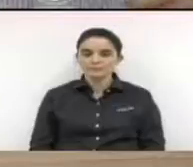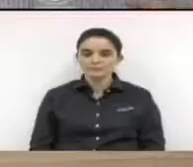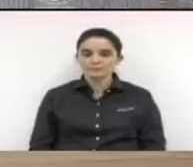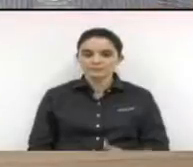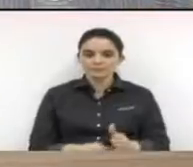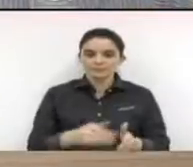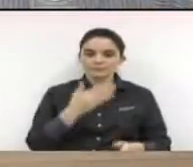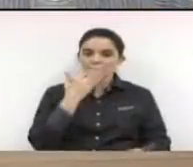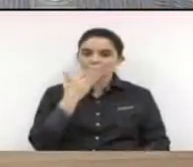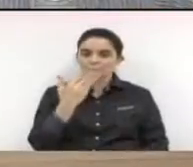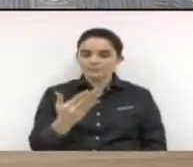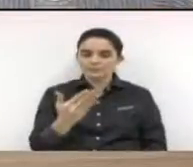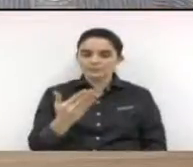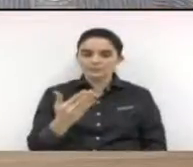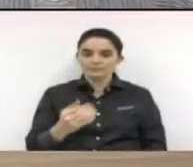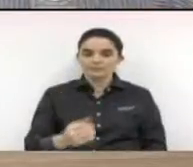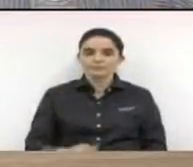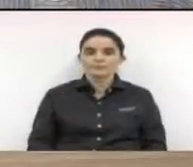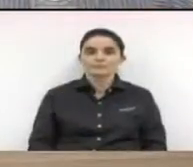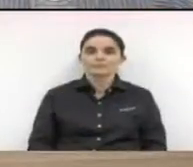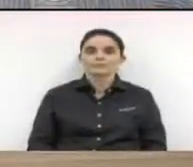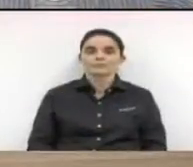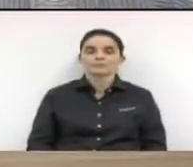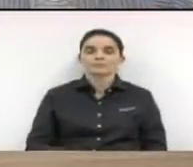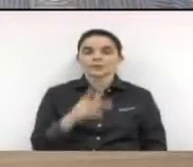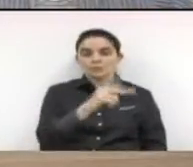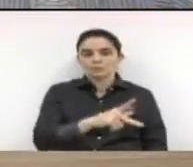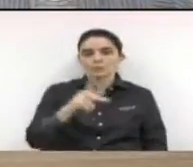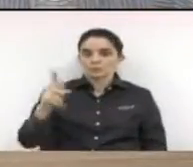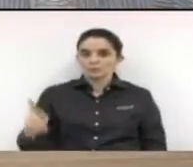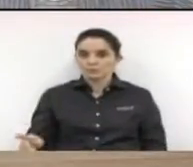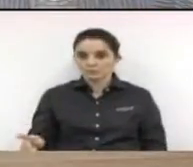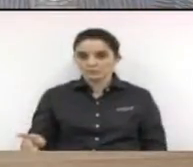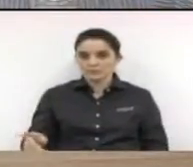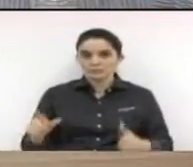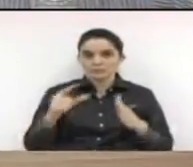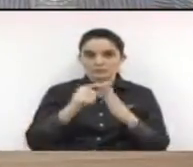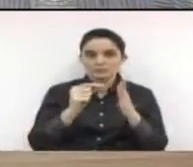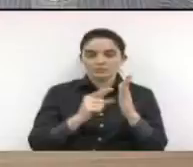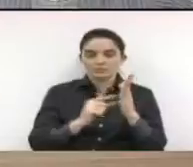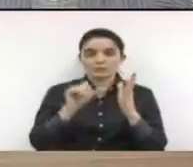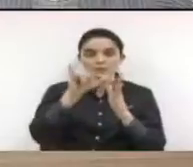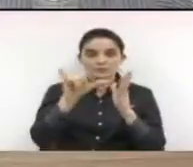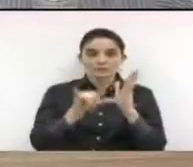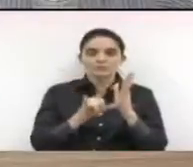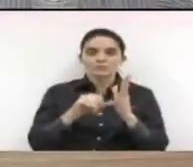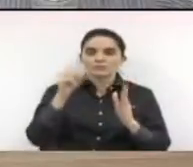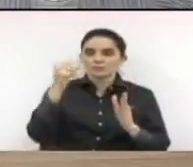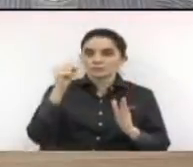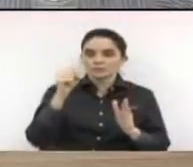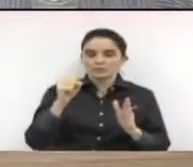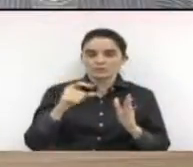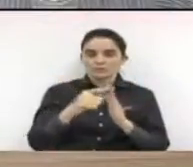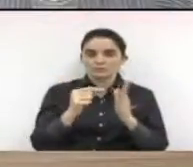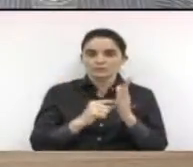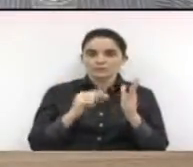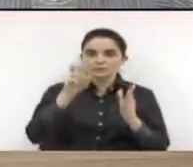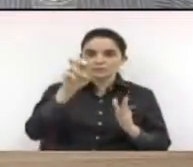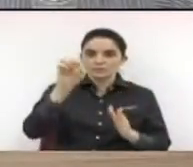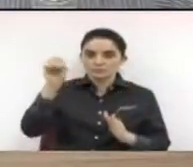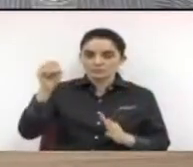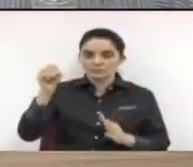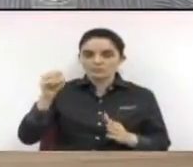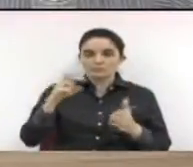Requerimento. Requeremos a presidência da mesa diretora nos termos do inciso oitavo do artigo 58 do